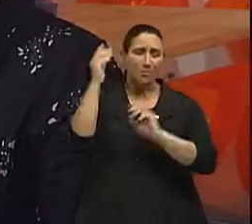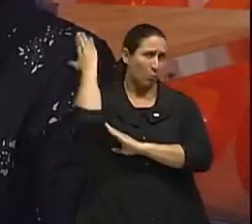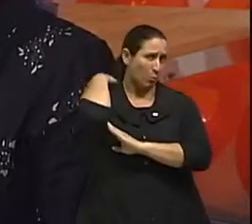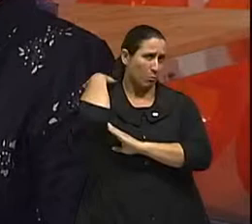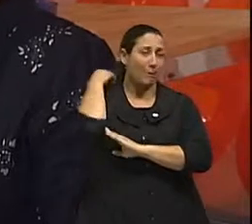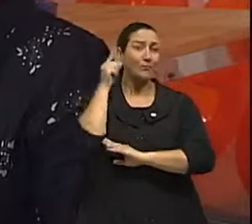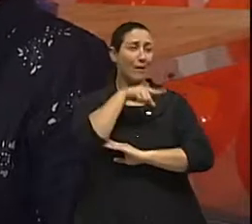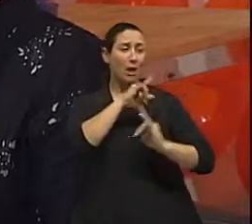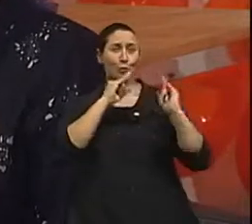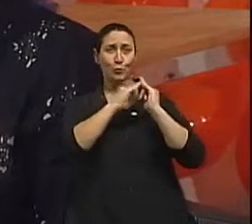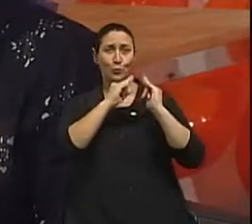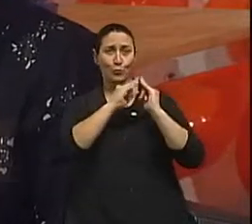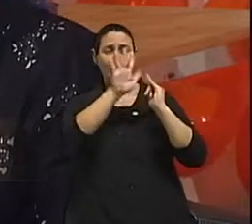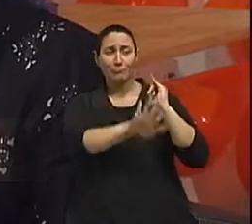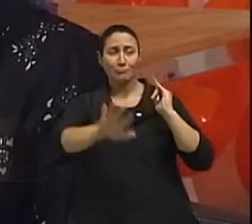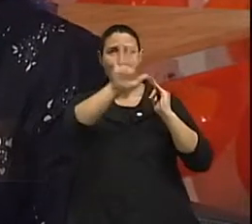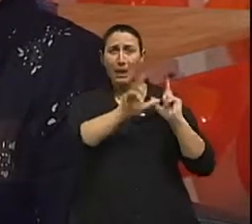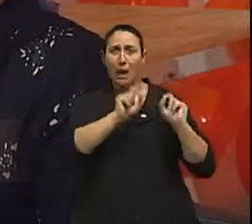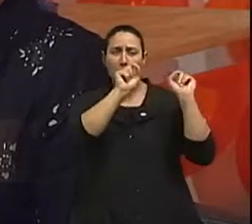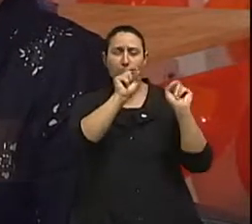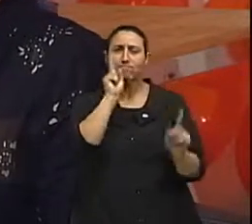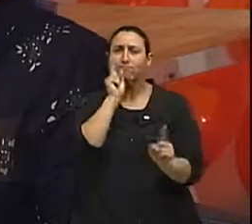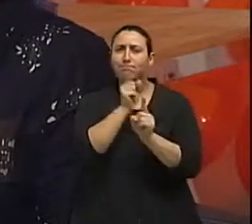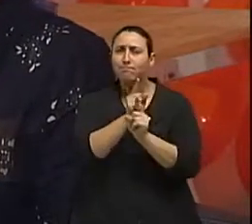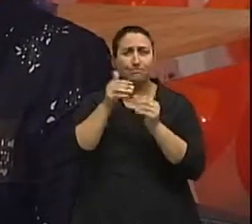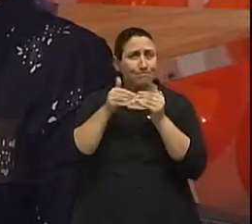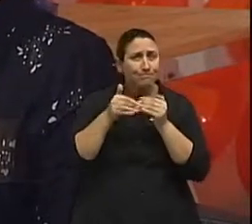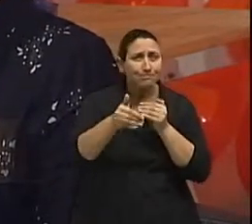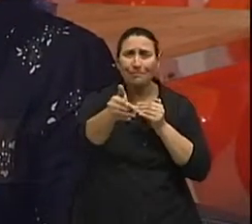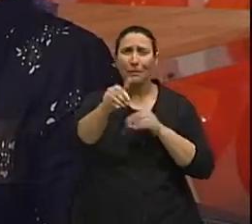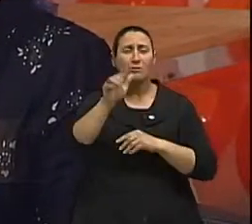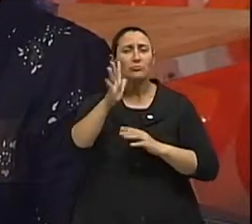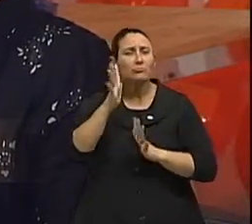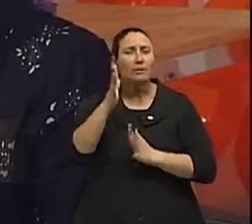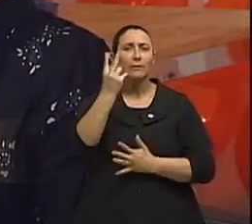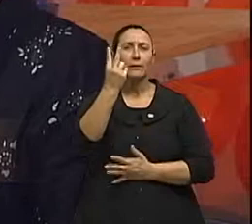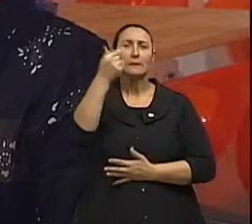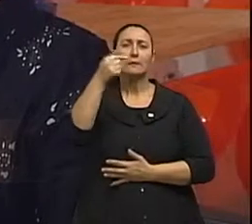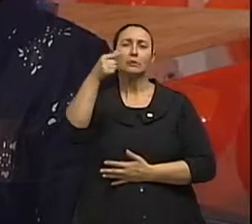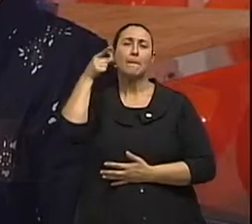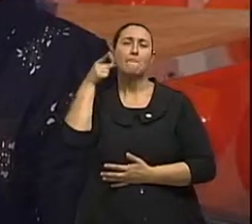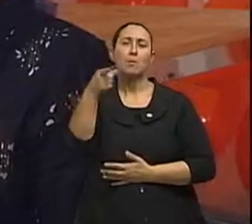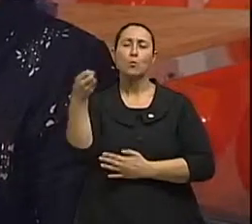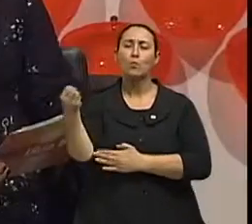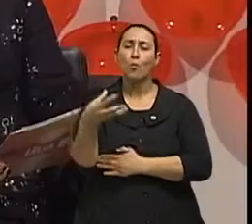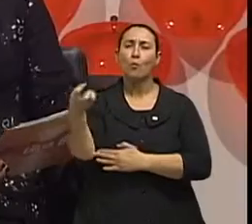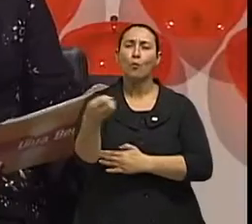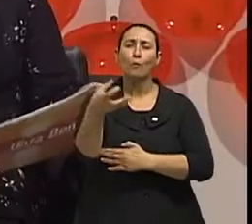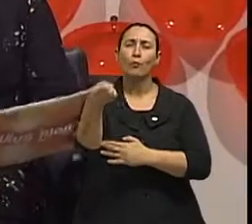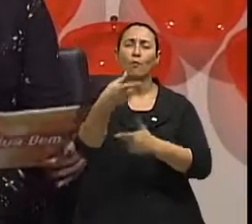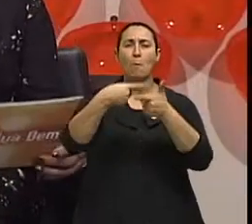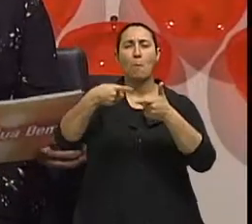Nacional do Câncer alerta que no Brasil deve ser diagnosticado 27 mil novos casos.